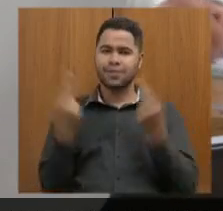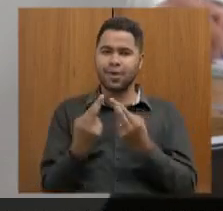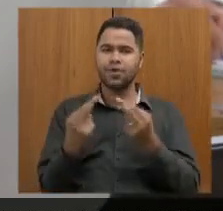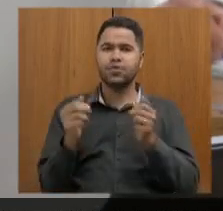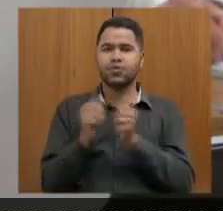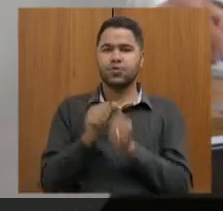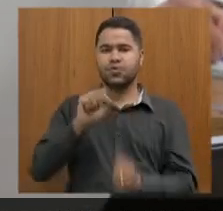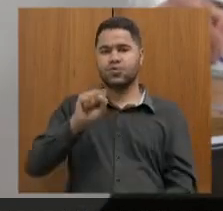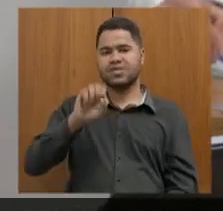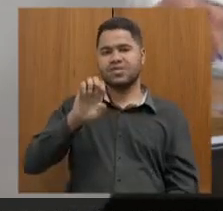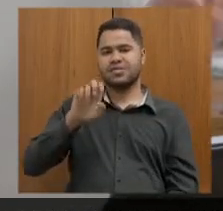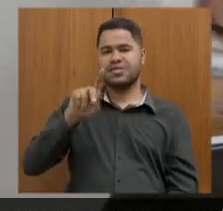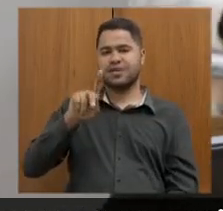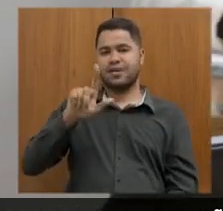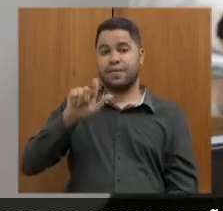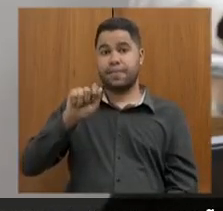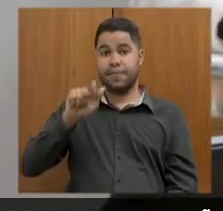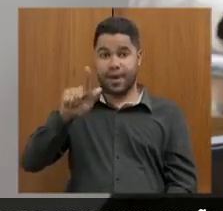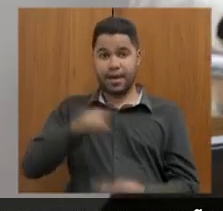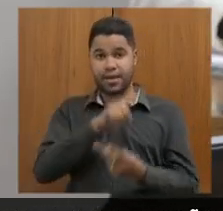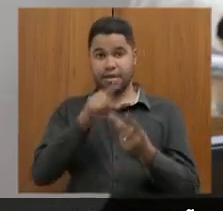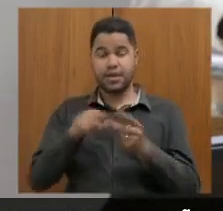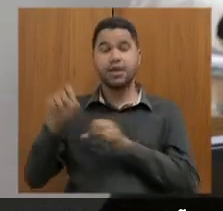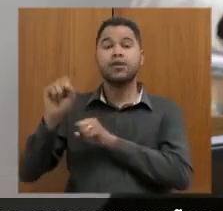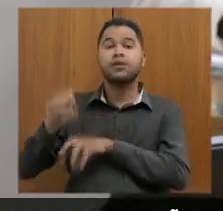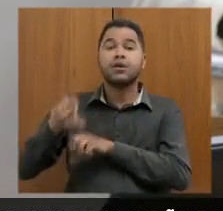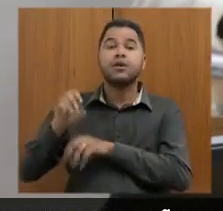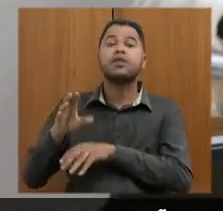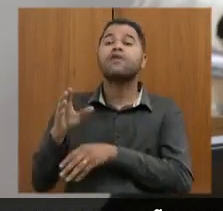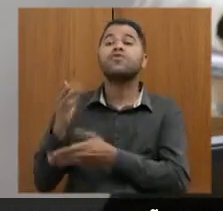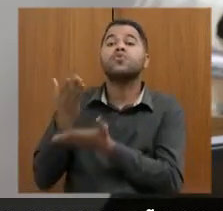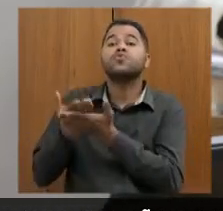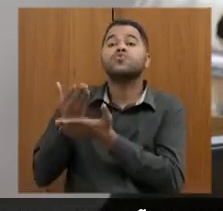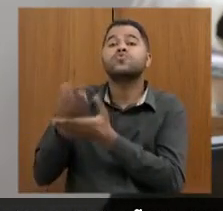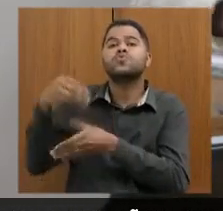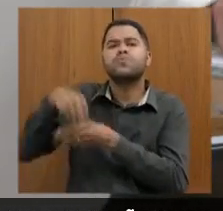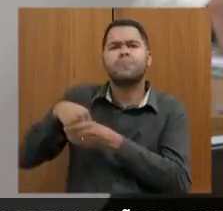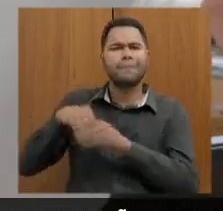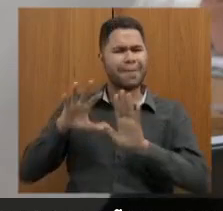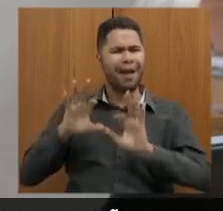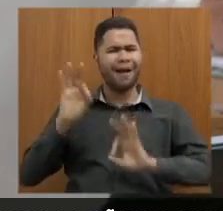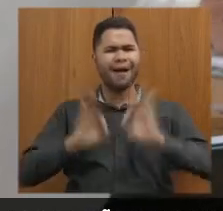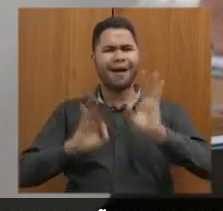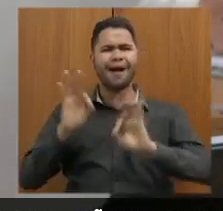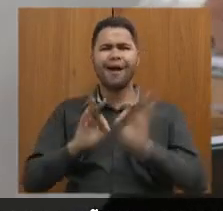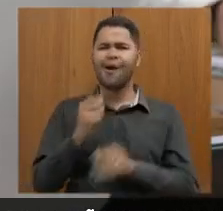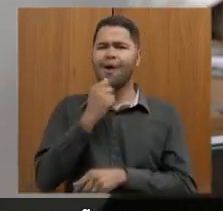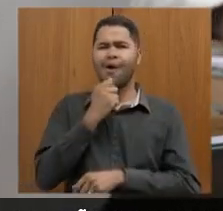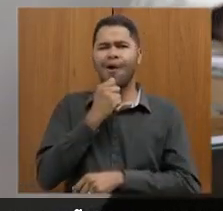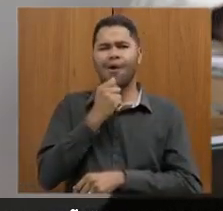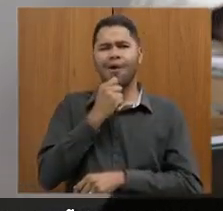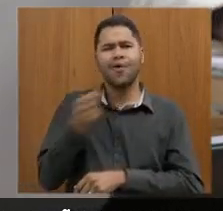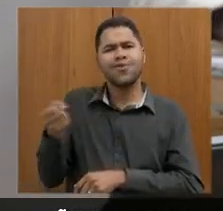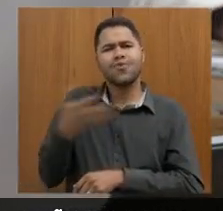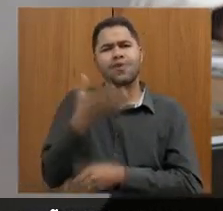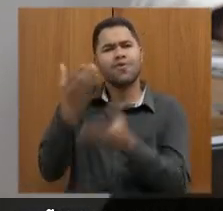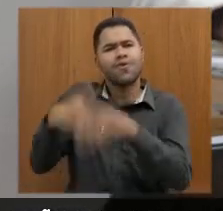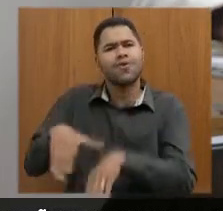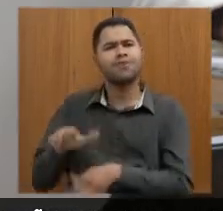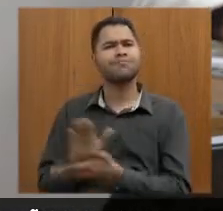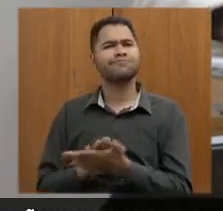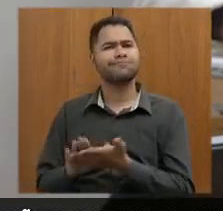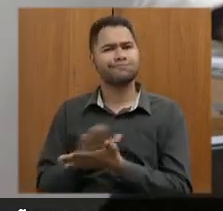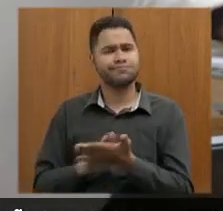e com a educação, que ainda estava em estudos internos, não tinha nenhum planejamento de acronograma de novos concursos